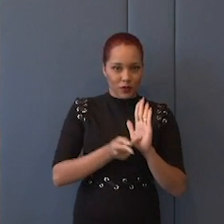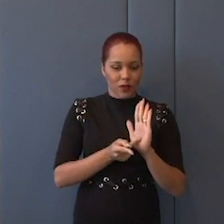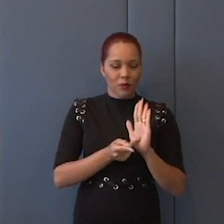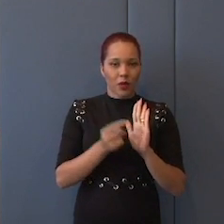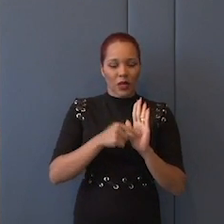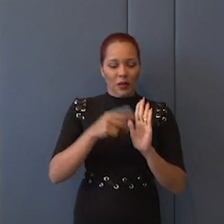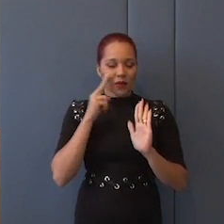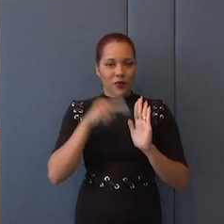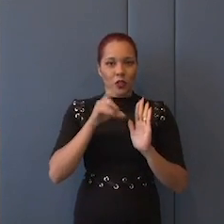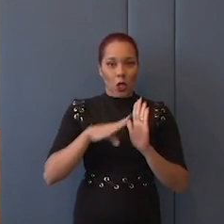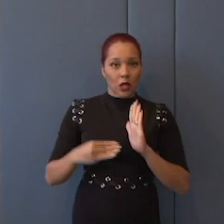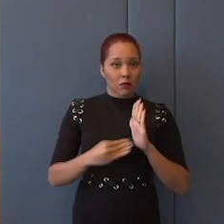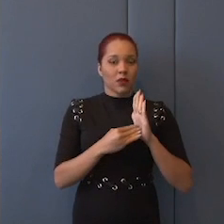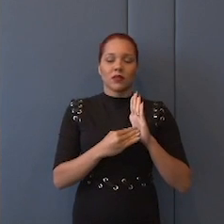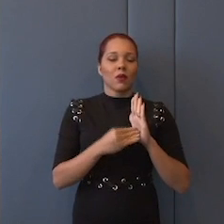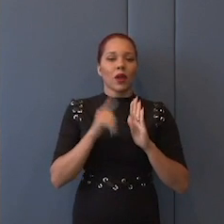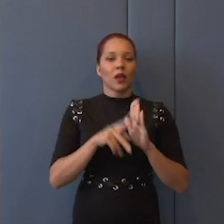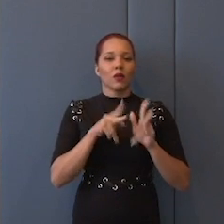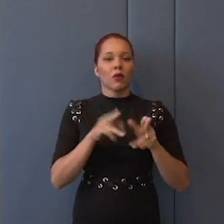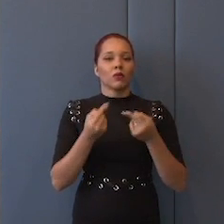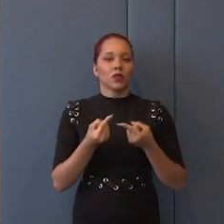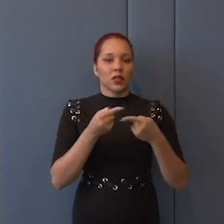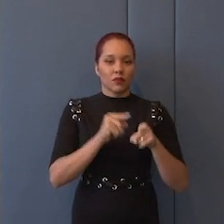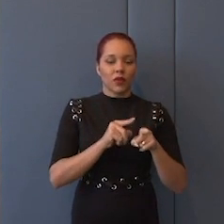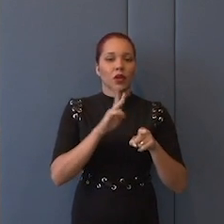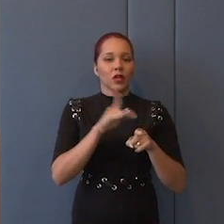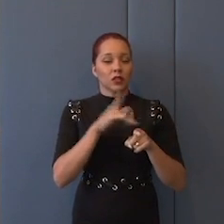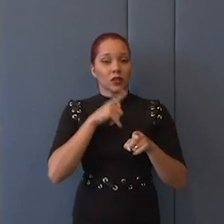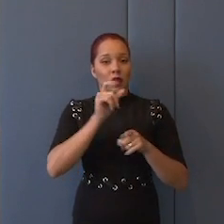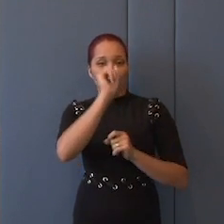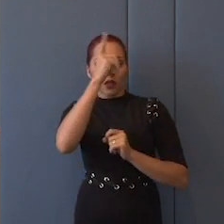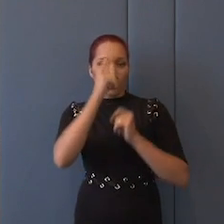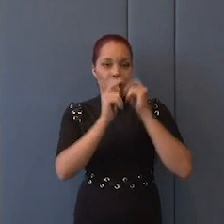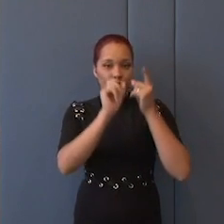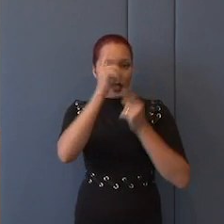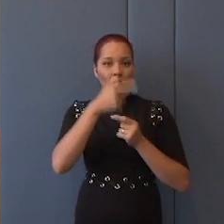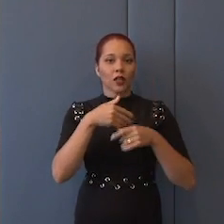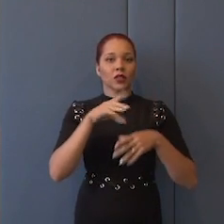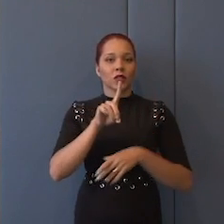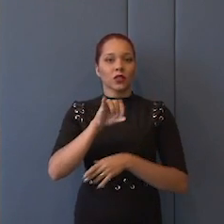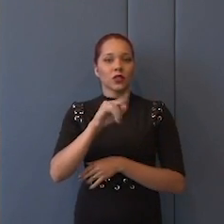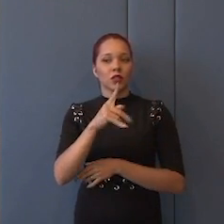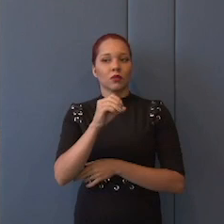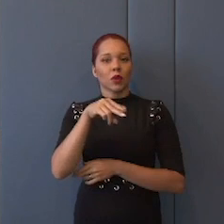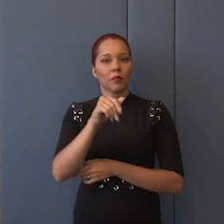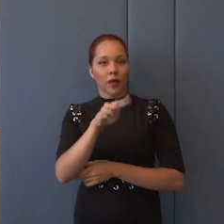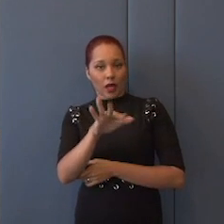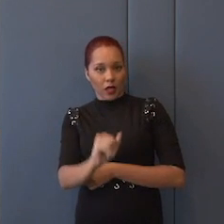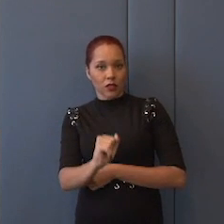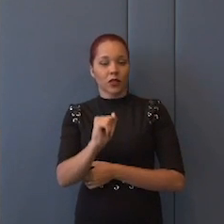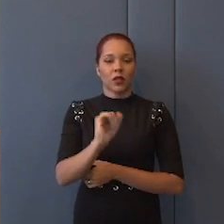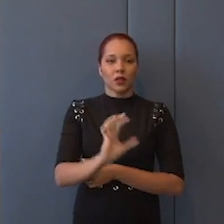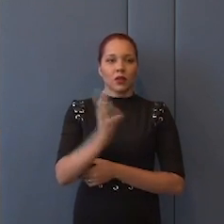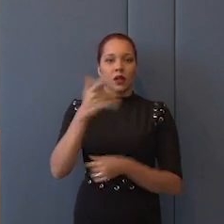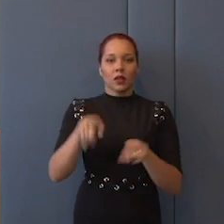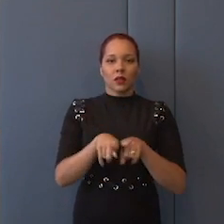ser visto não como uma limitação, mas como um desafio à criatividade diplomática, no caso. Pode dizer que não existe criatividade diplomática, mas acho que